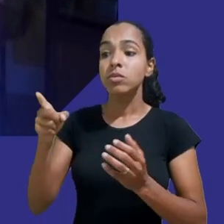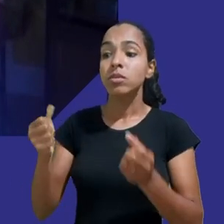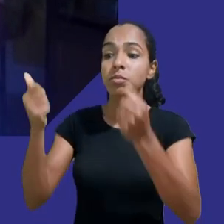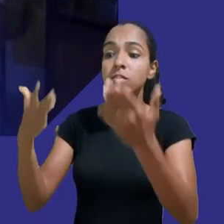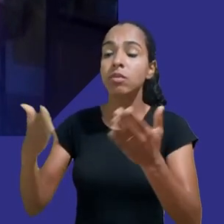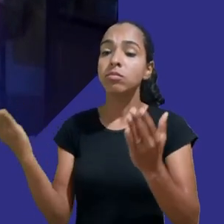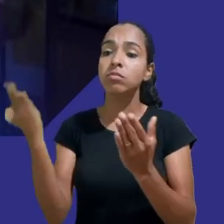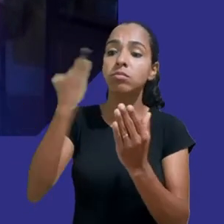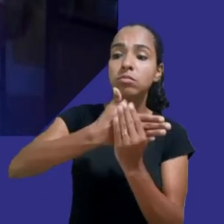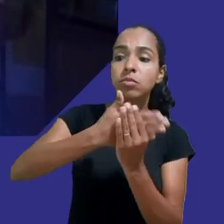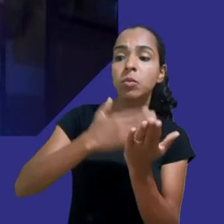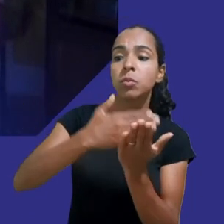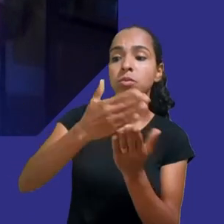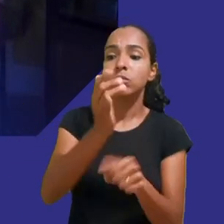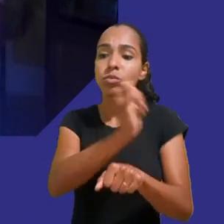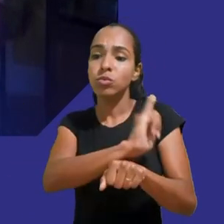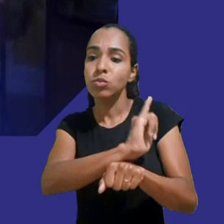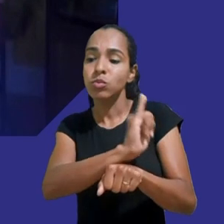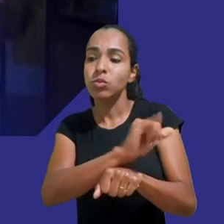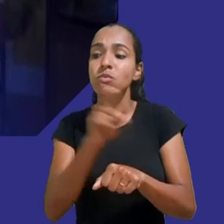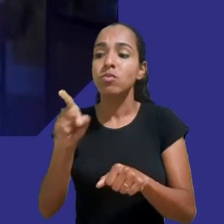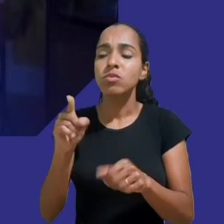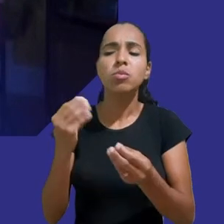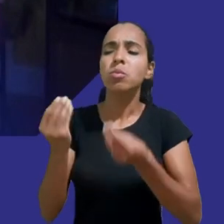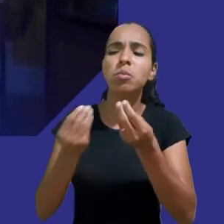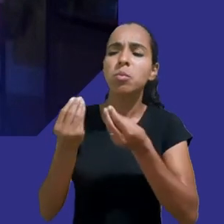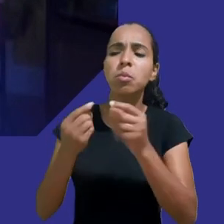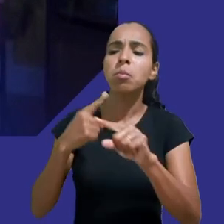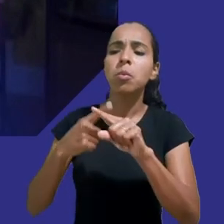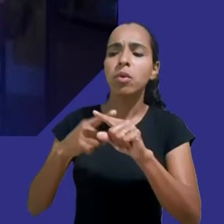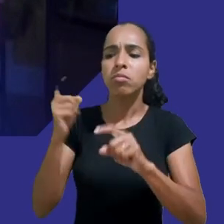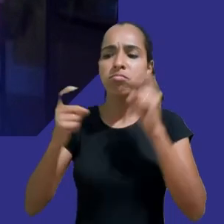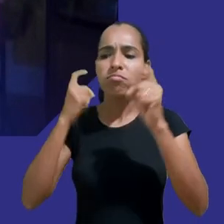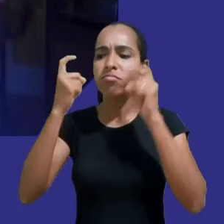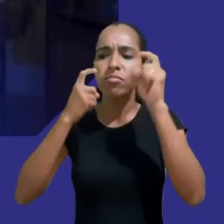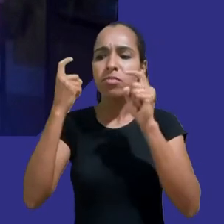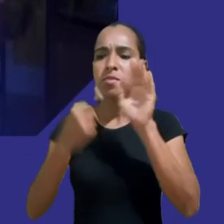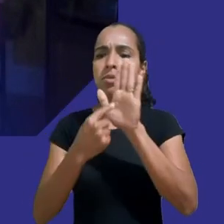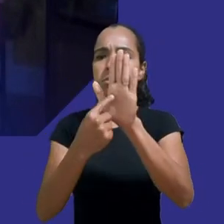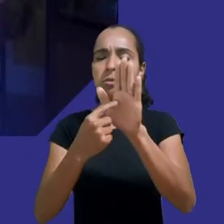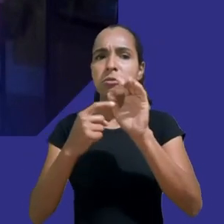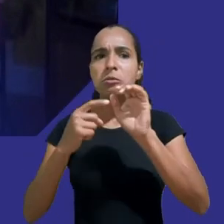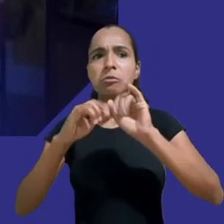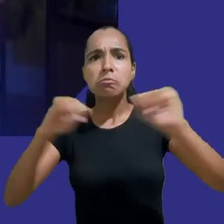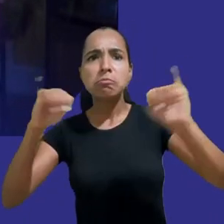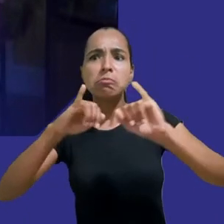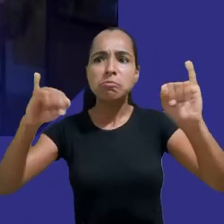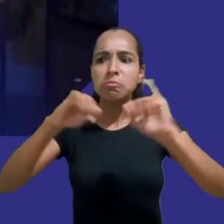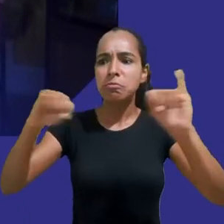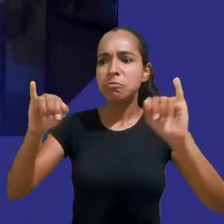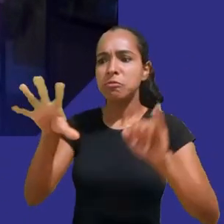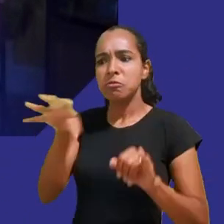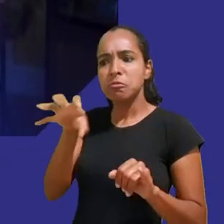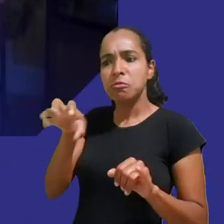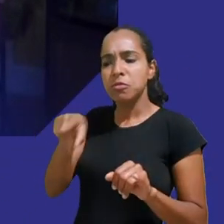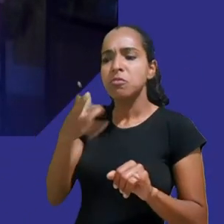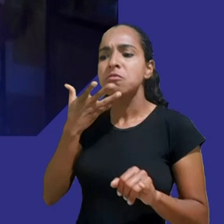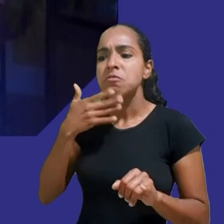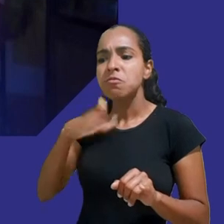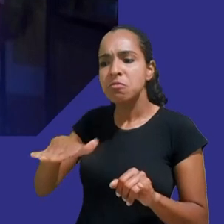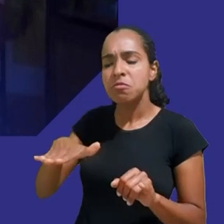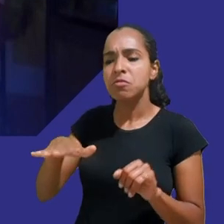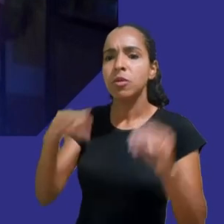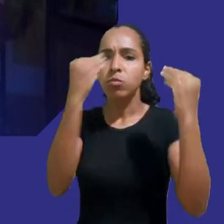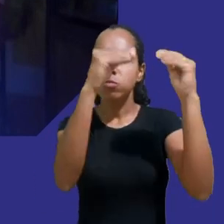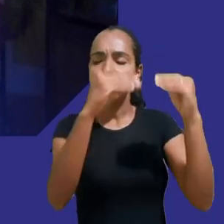a Google o que levou você a se preocupar com a publicidade de vigilância e coleta de dados de crianças e indo um pouco mais a fundo como